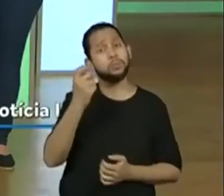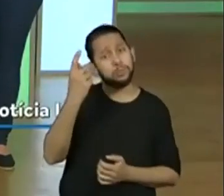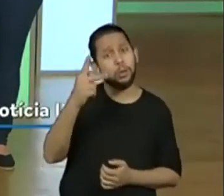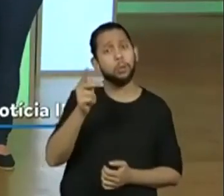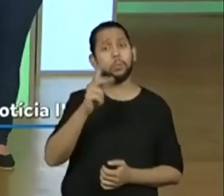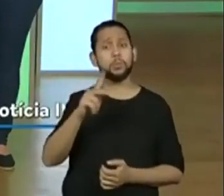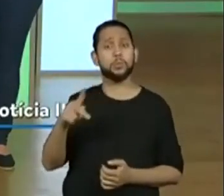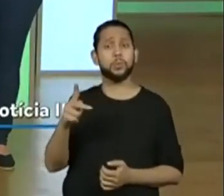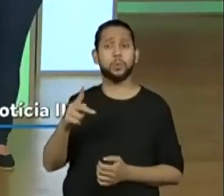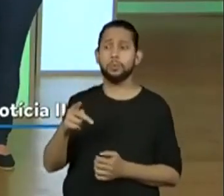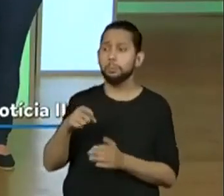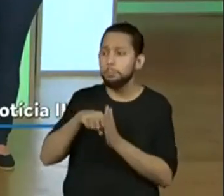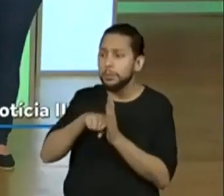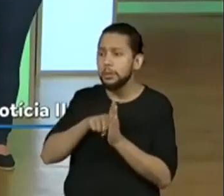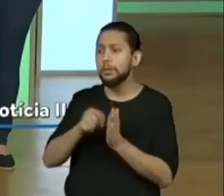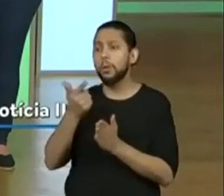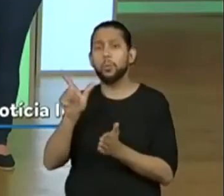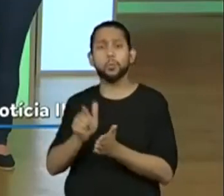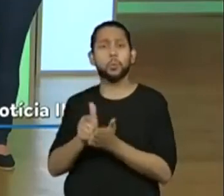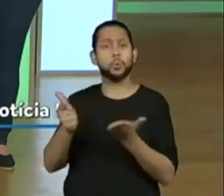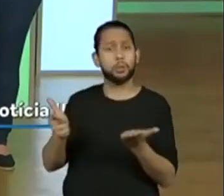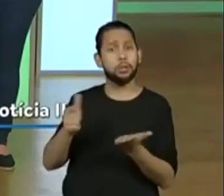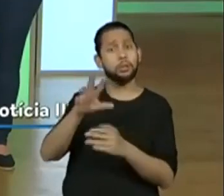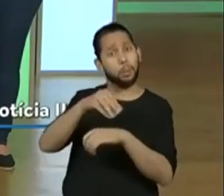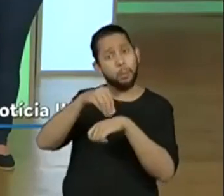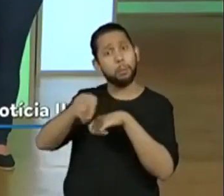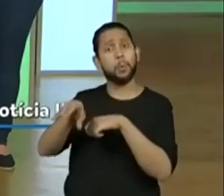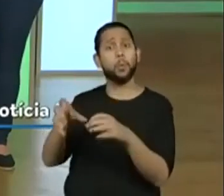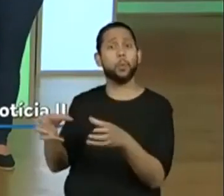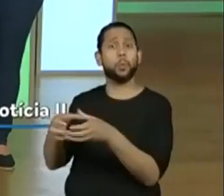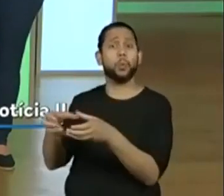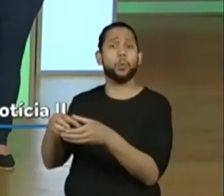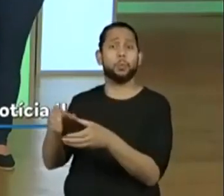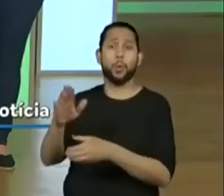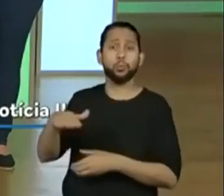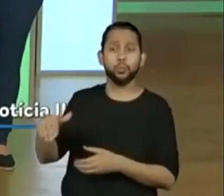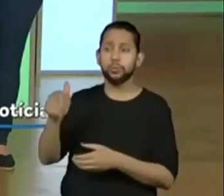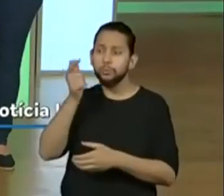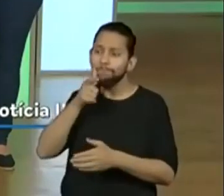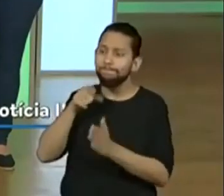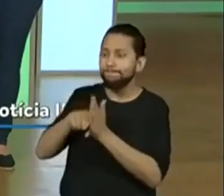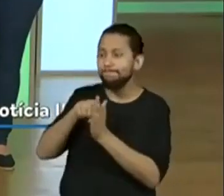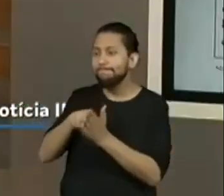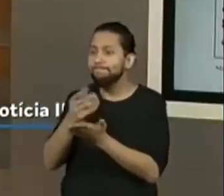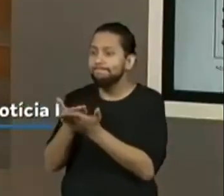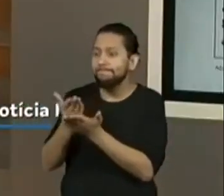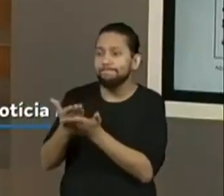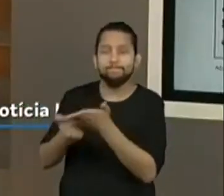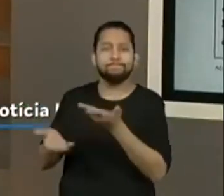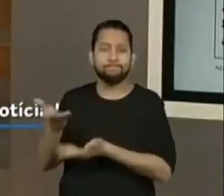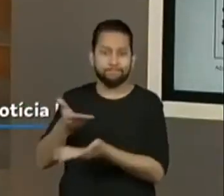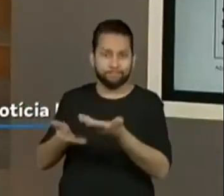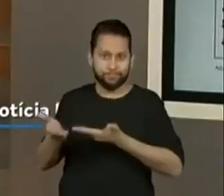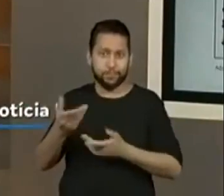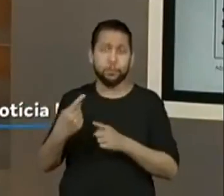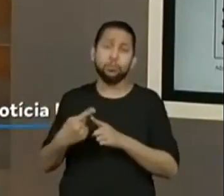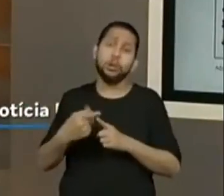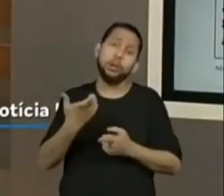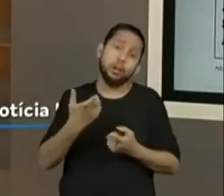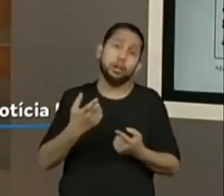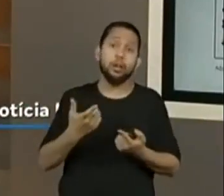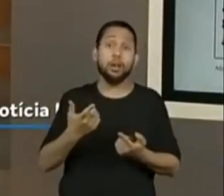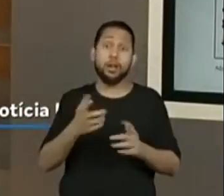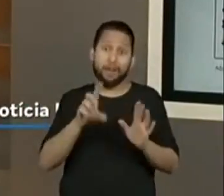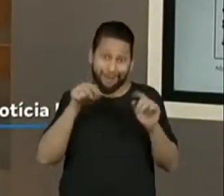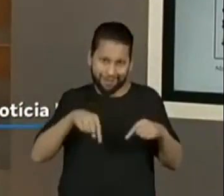diferenciadas e enviem para os alunos, porque esse material, igual eu sempre falo, foi um material realizado para as